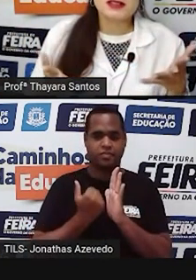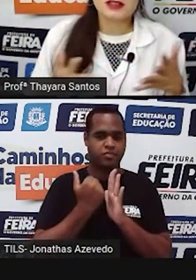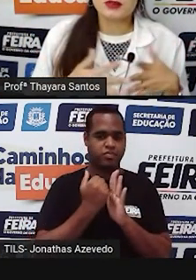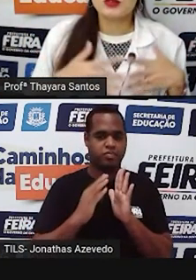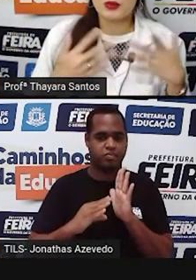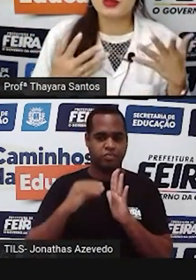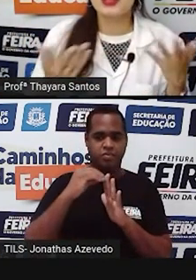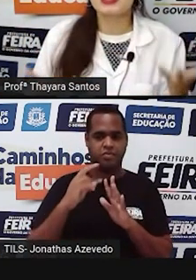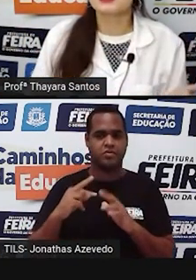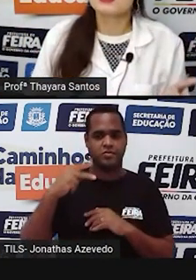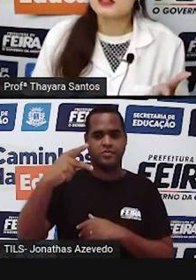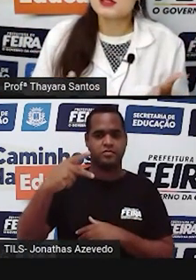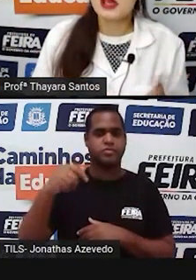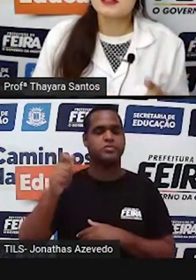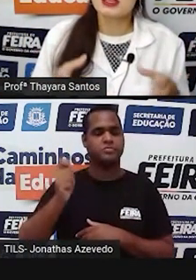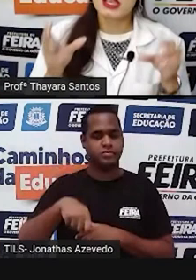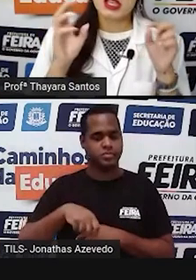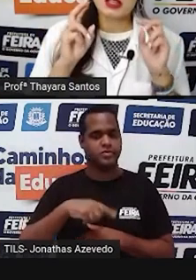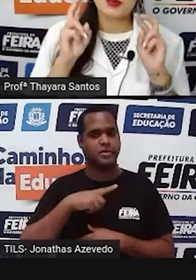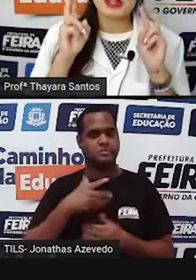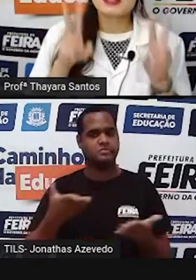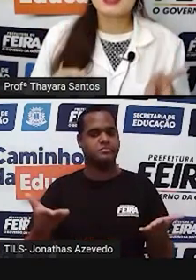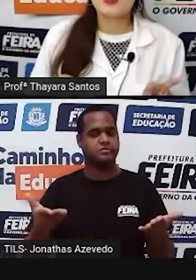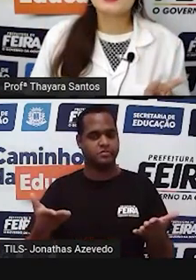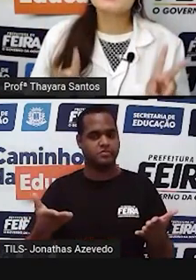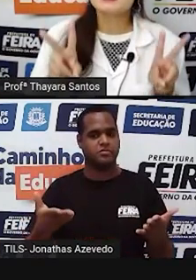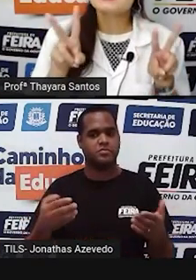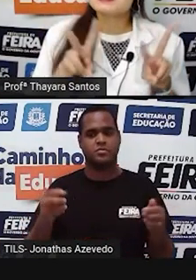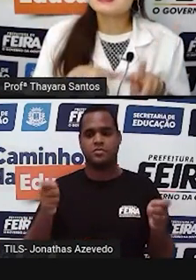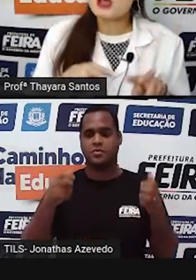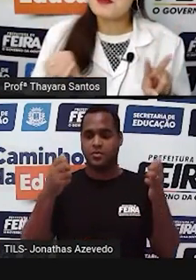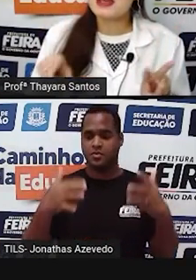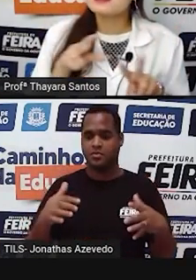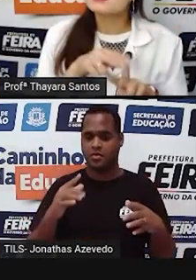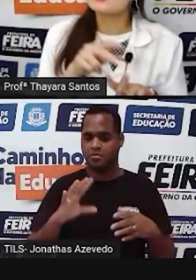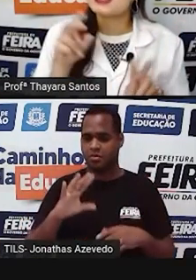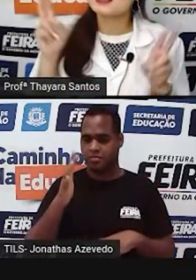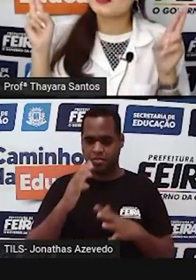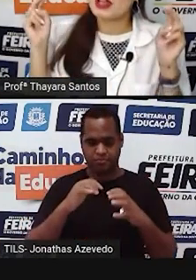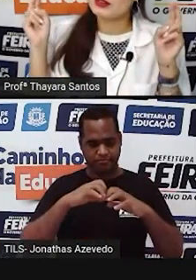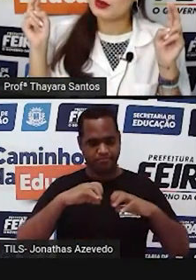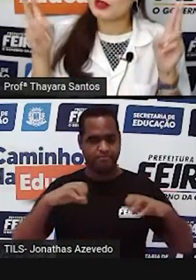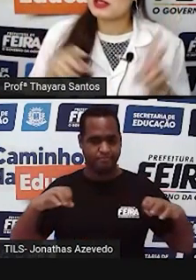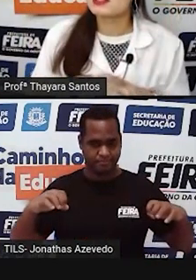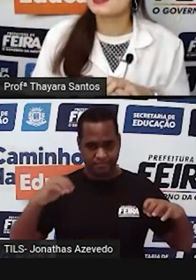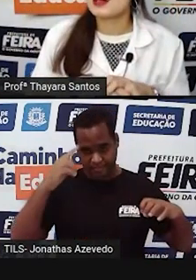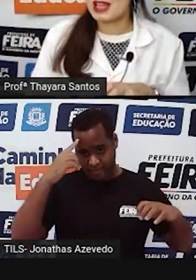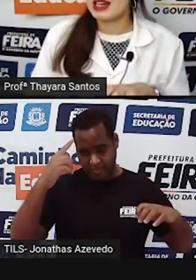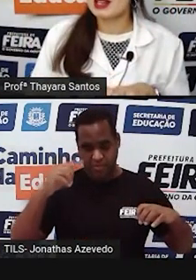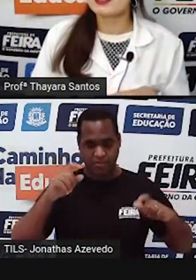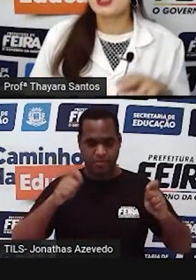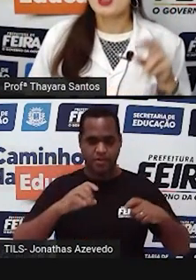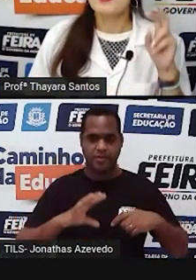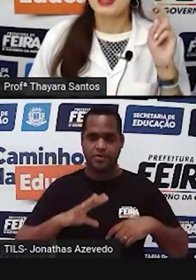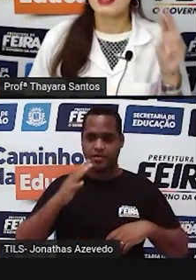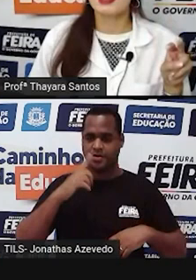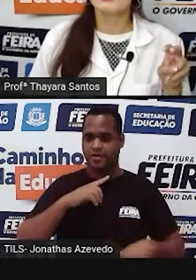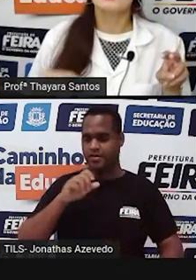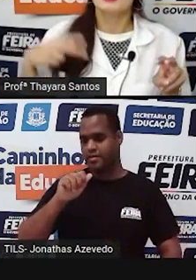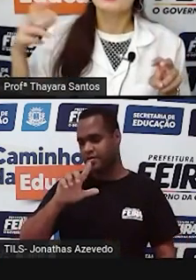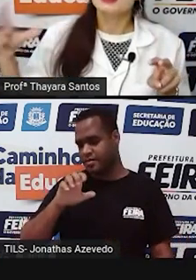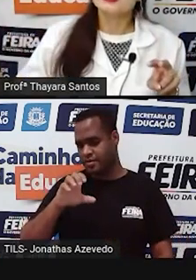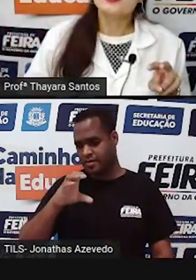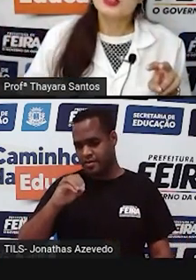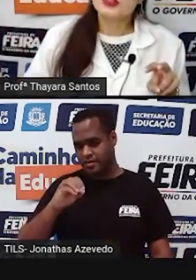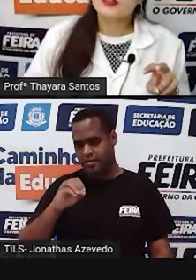espécie, né? O dobro do que tem na nossa espécie. Então precisa acontecer essa separação desses fatores, que são os alelos, pra que